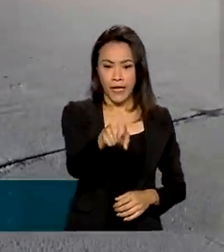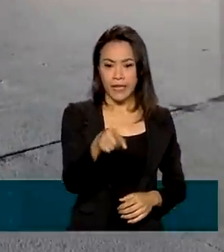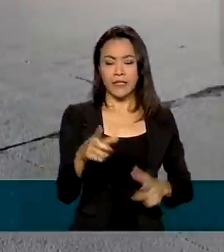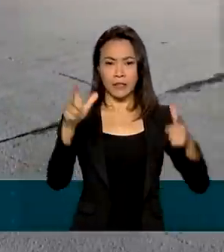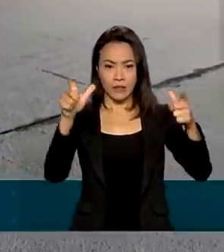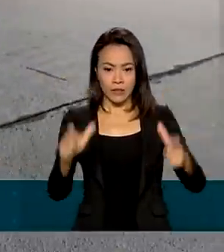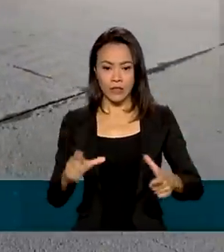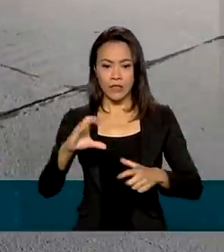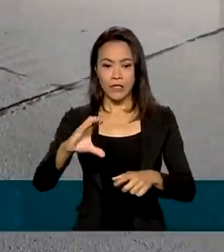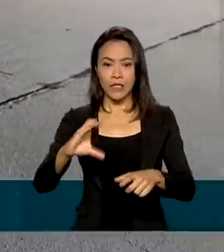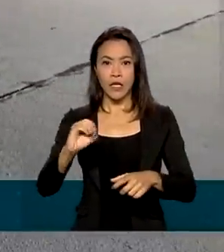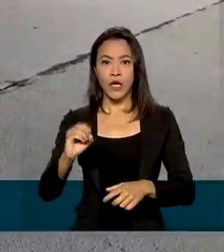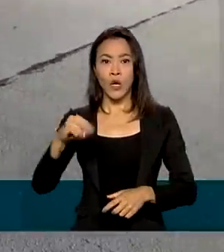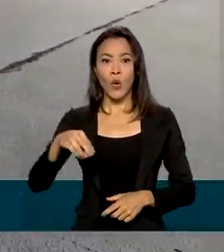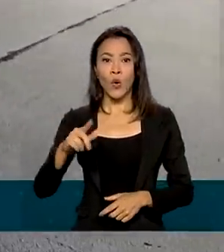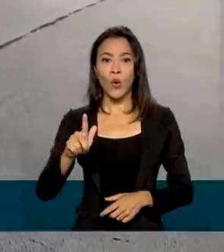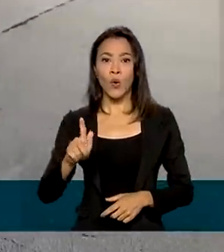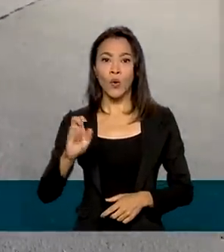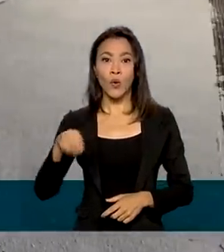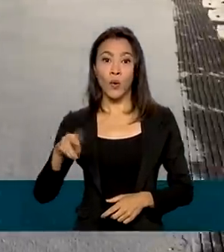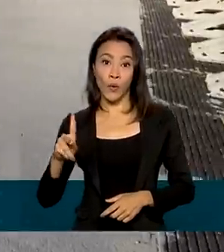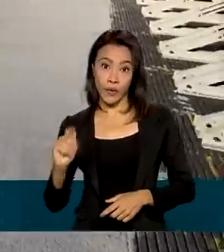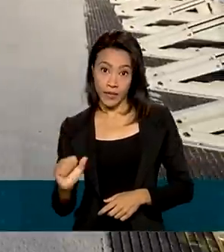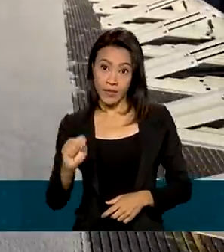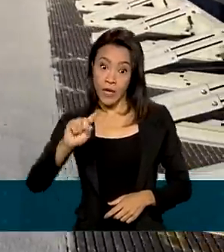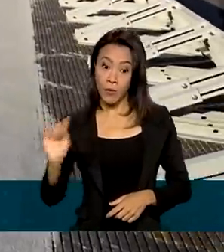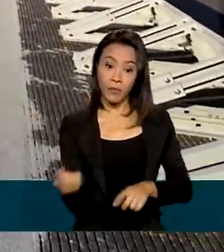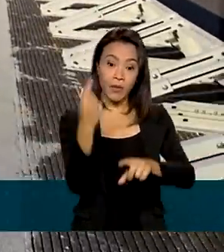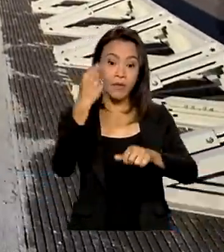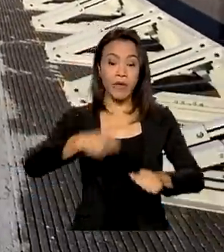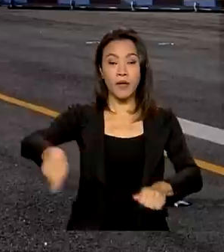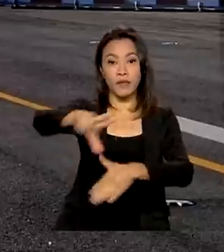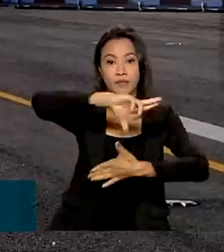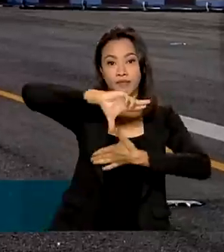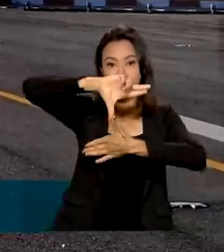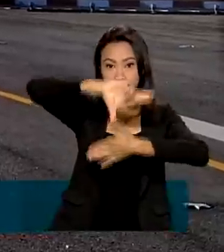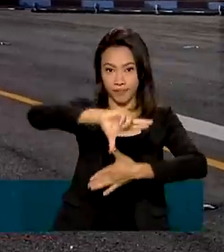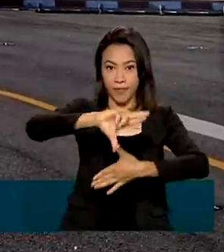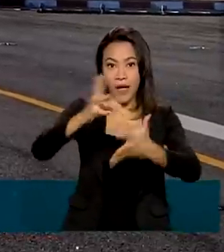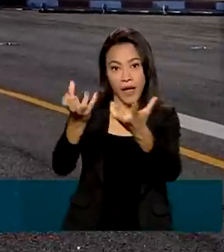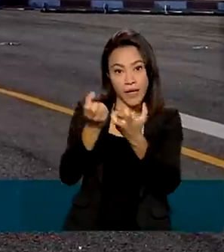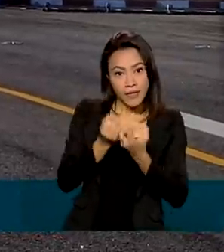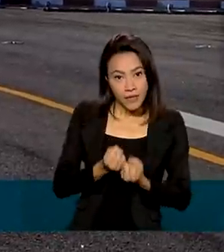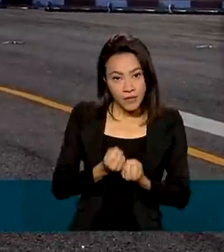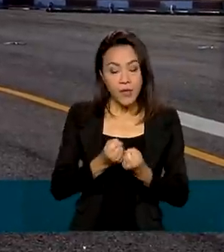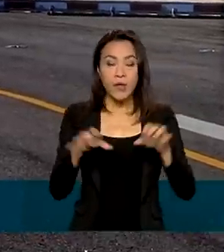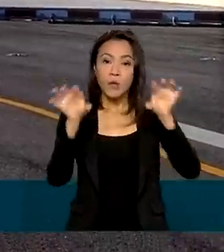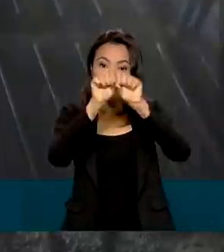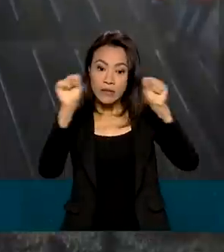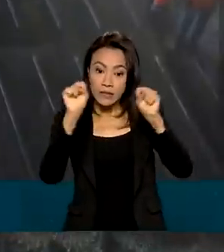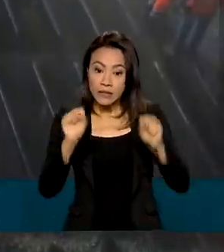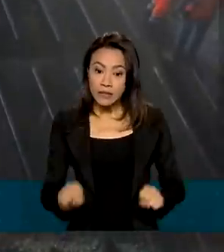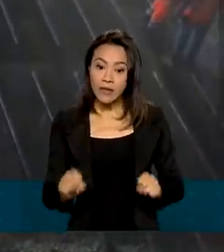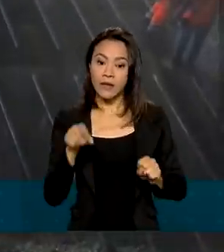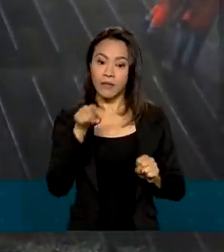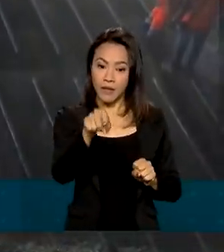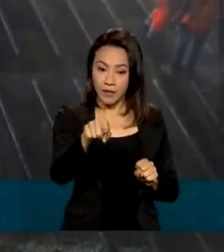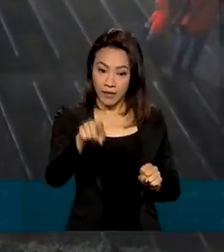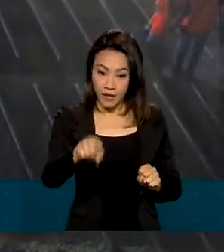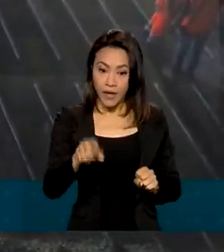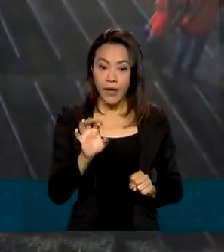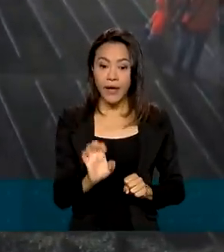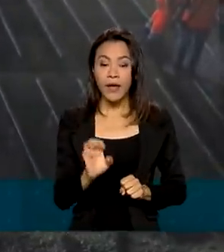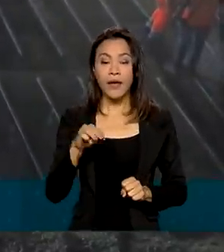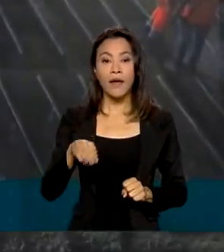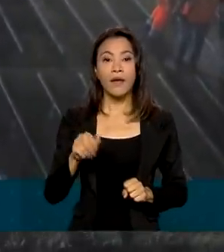movimentados do país, é o primeiro da América Latina a receber o sistema de desaceleração com materiais projetados, conhecido como EMAS.